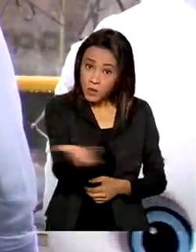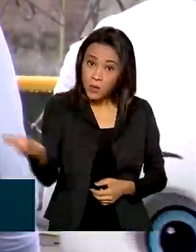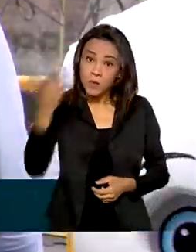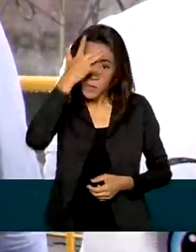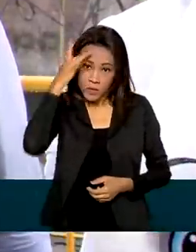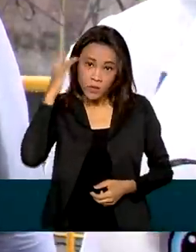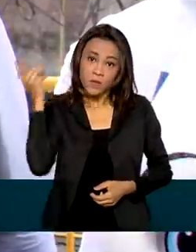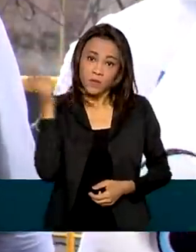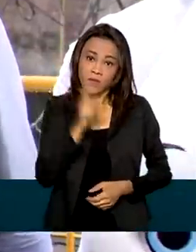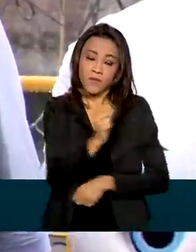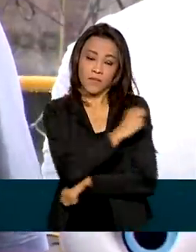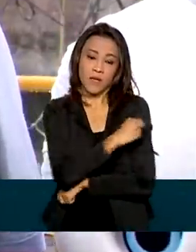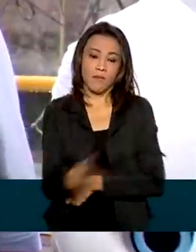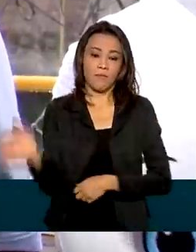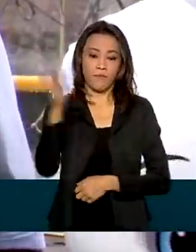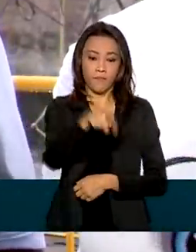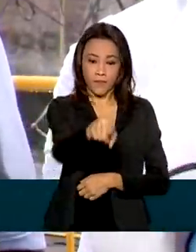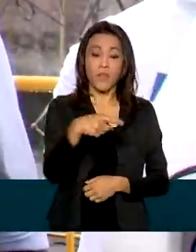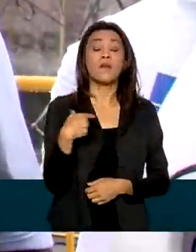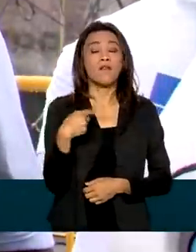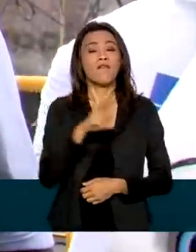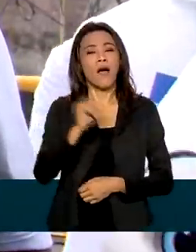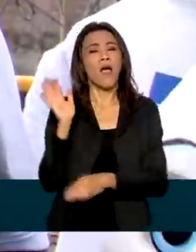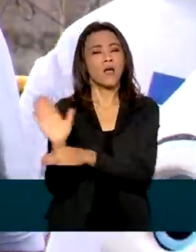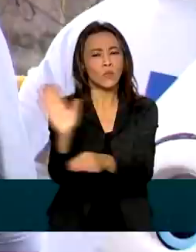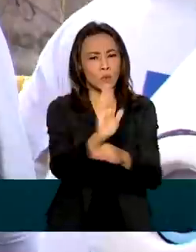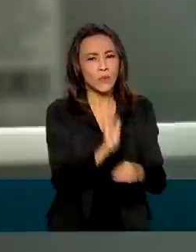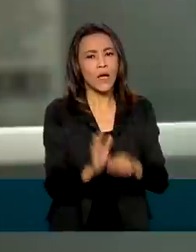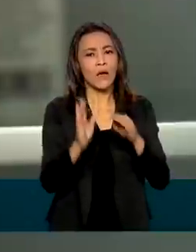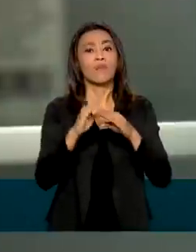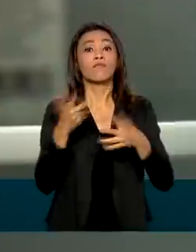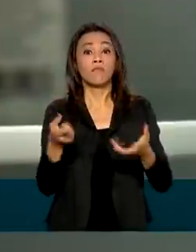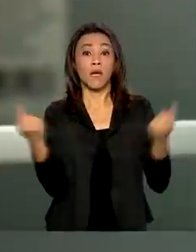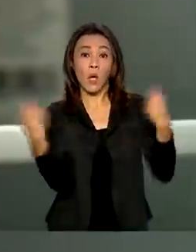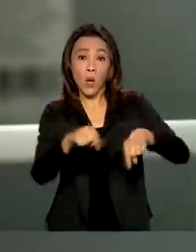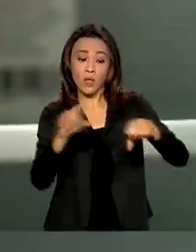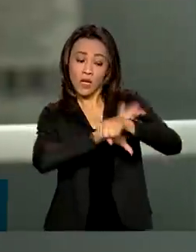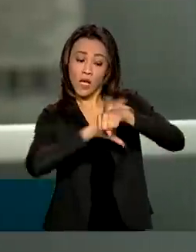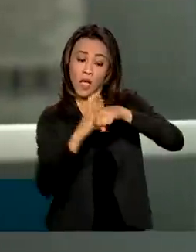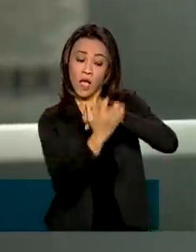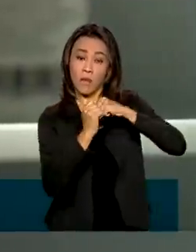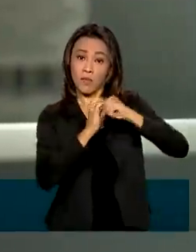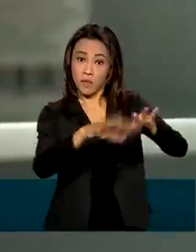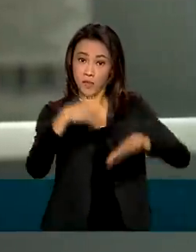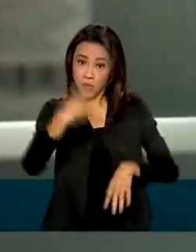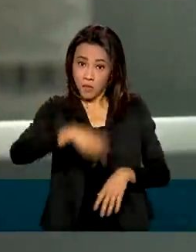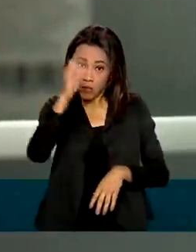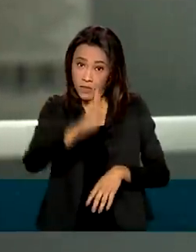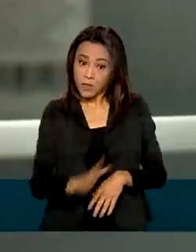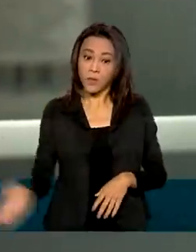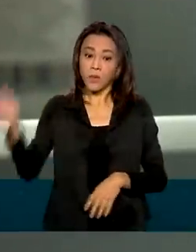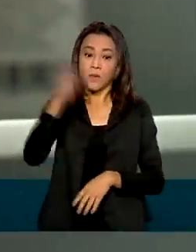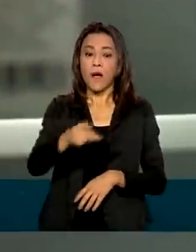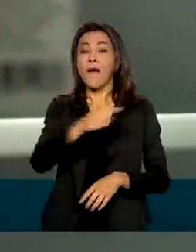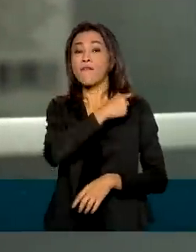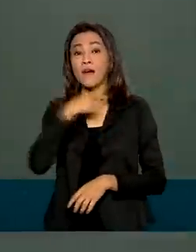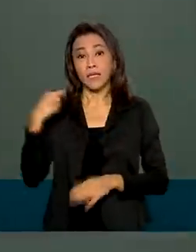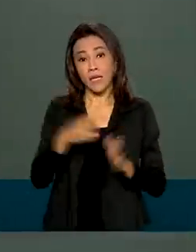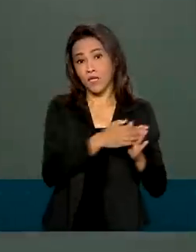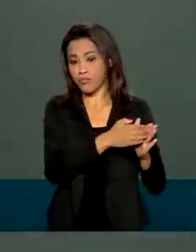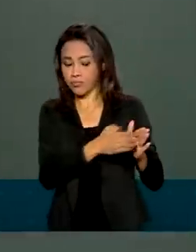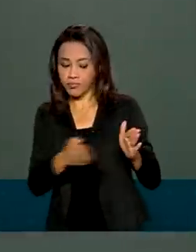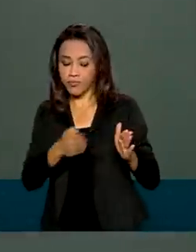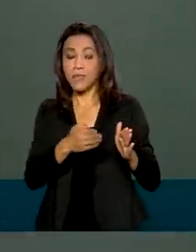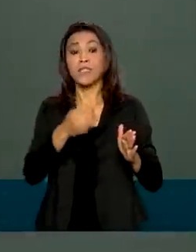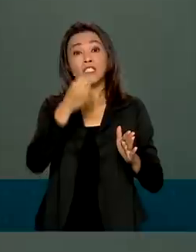que isso vai ajudar muito a combater a pandemia no país. A data de validade da vacina da Janssen foi ampliada de